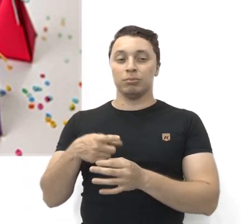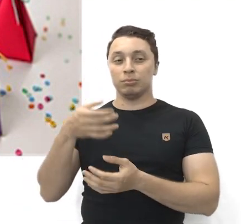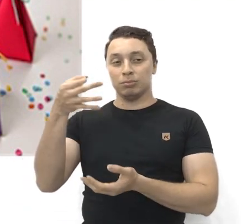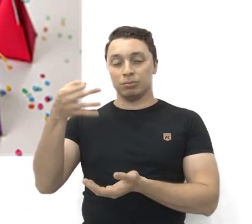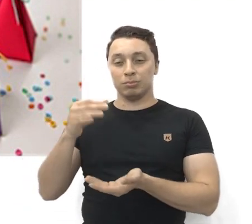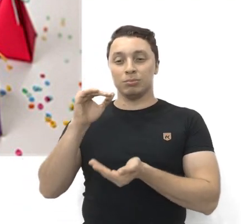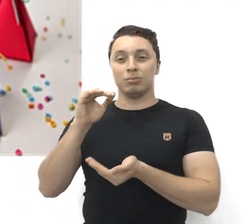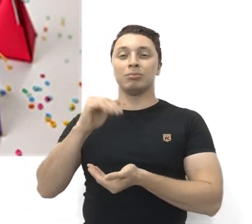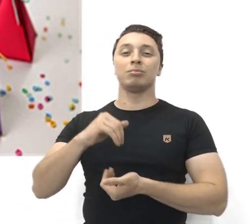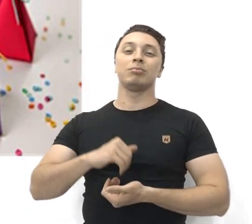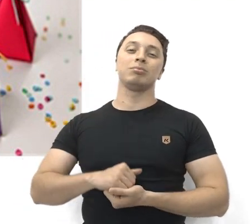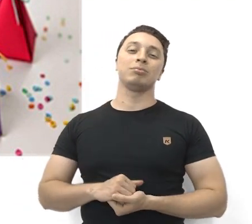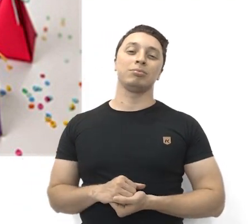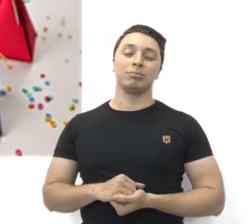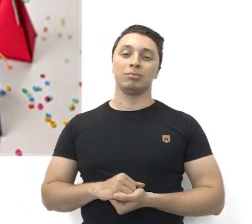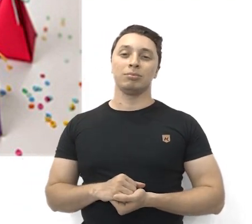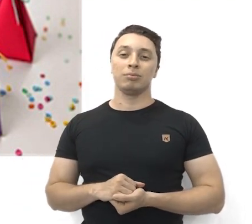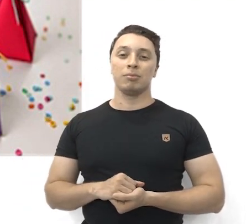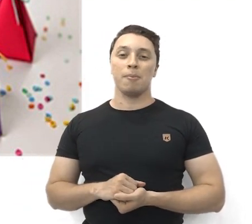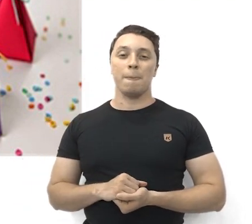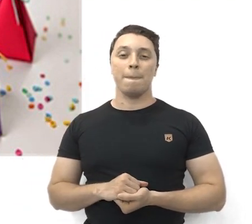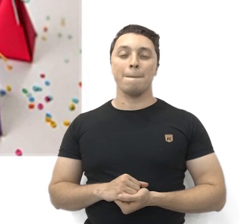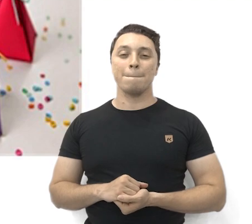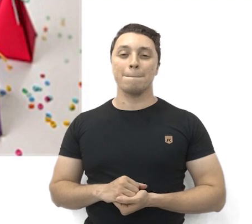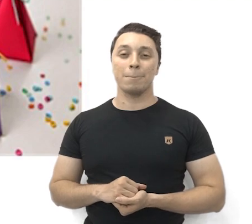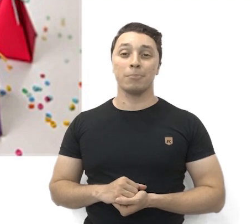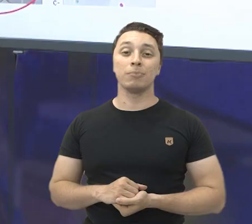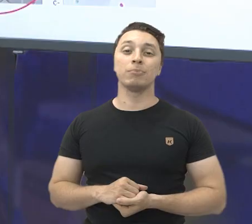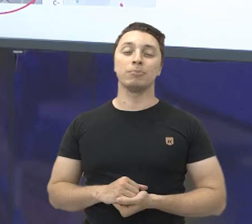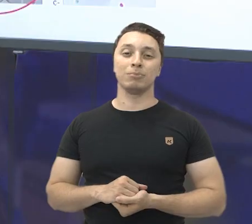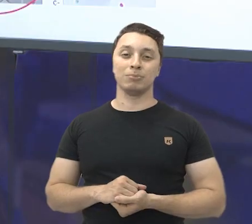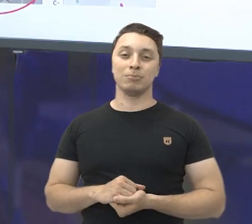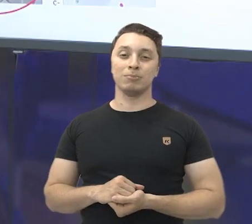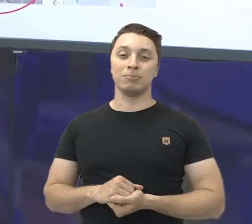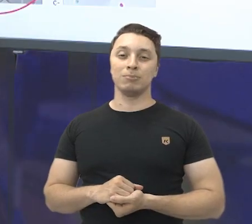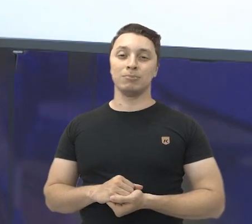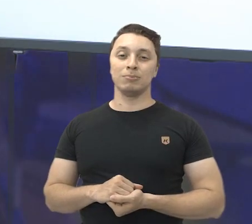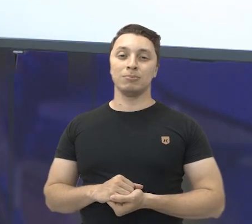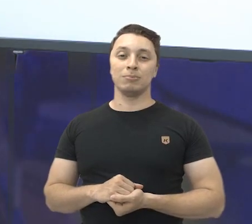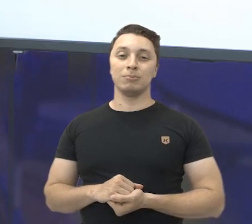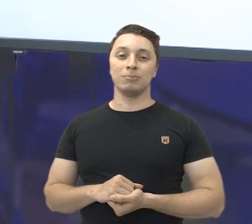geométrica espacial com todas as suas dimensões.